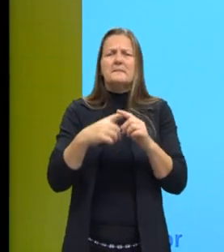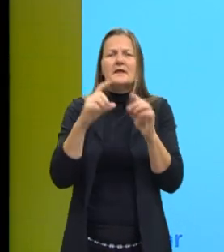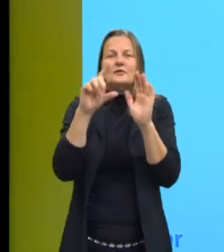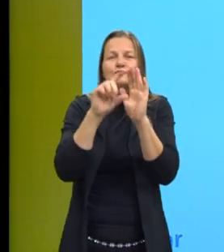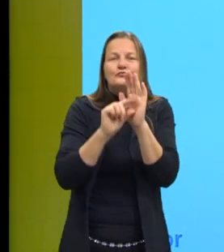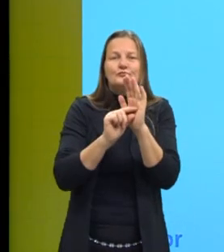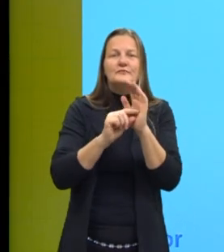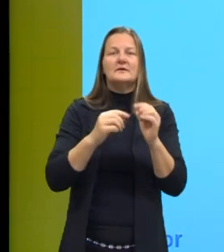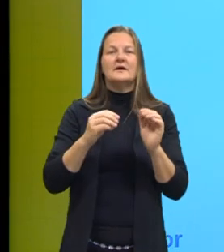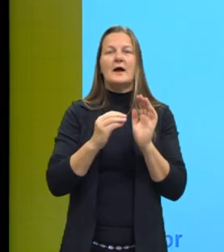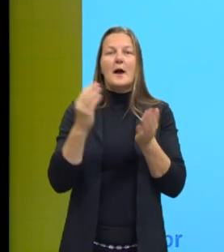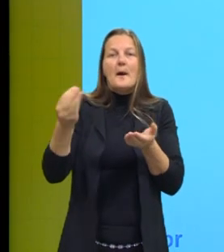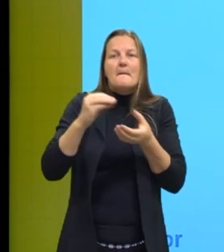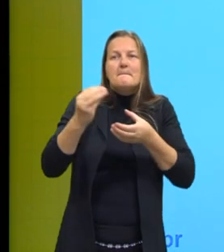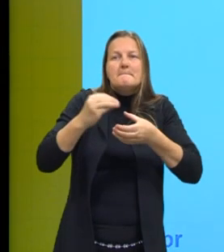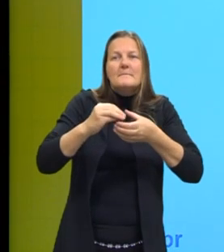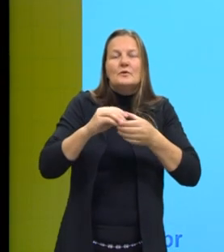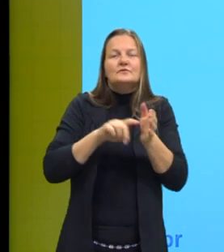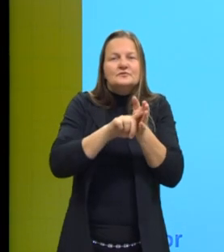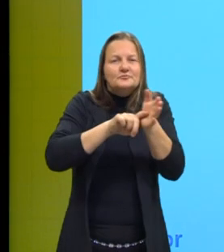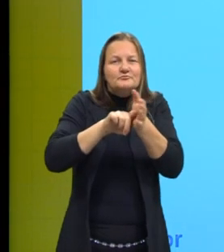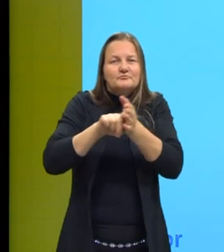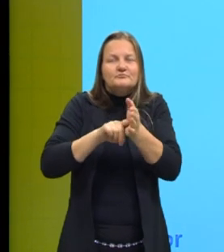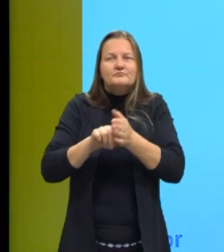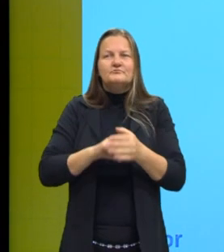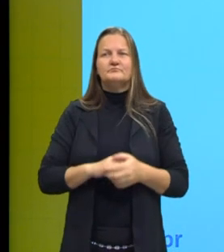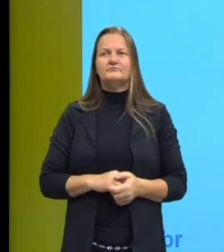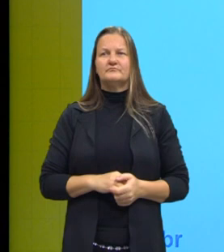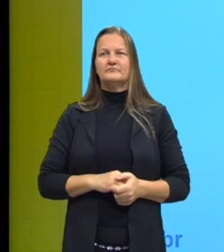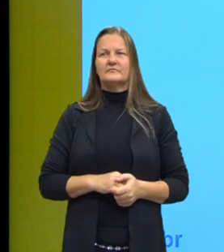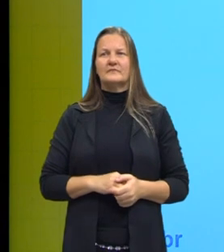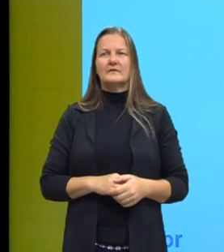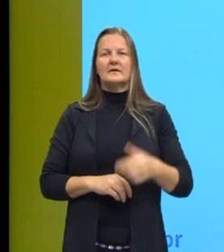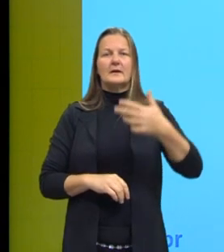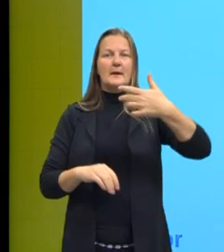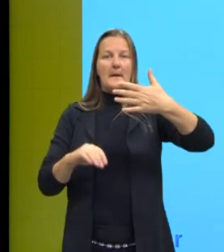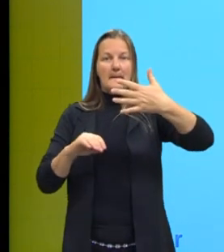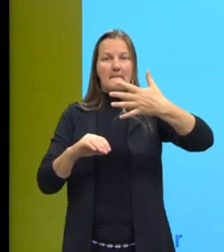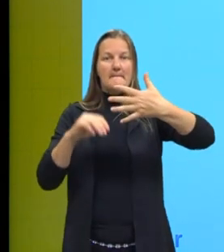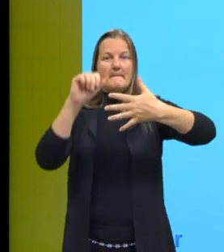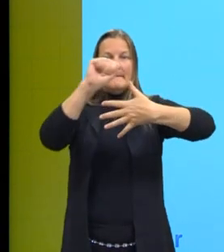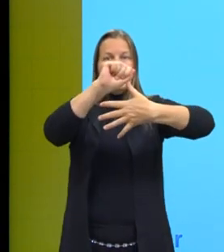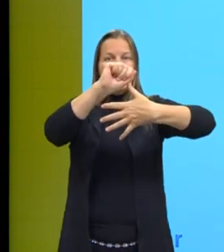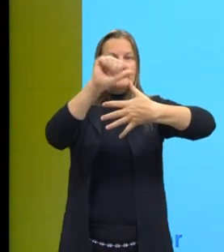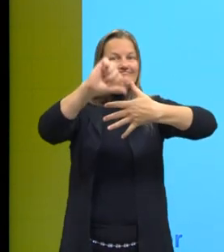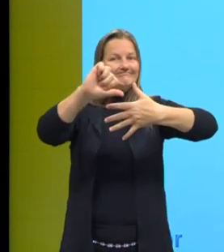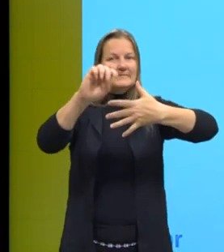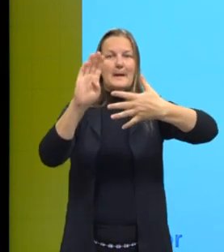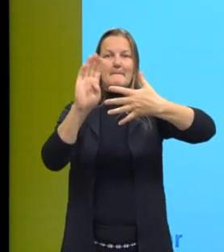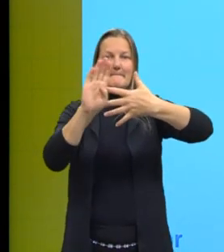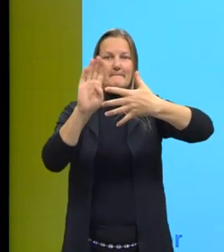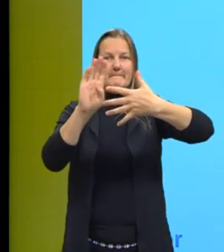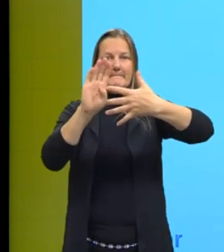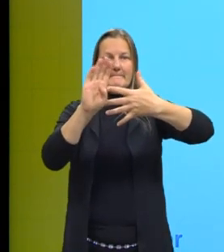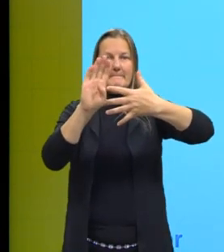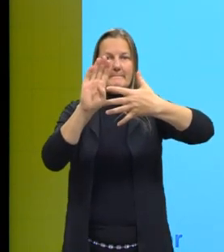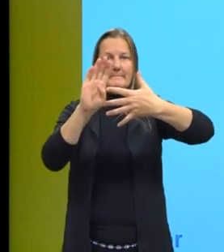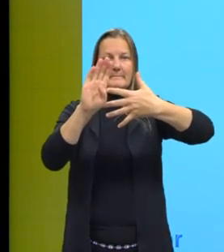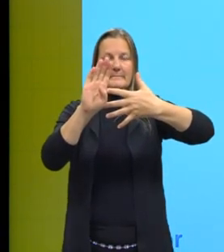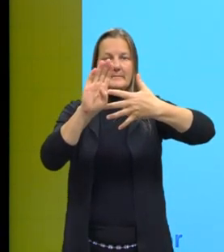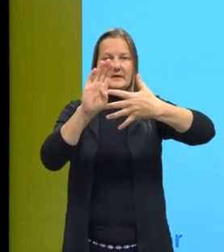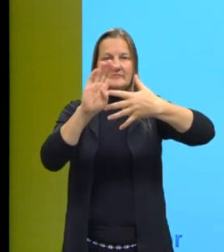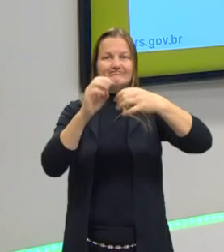a amostra que eu tenho que bioremediar é o solo 2, porque foi o único que apresentou um valor maior do que o permitido por